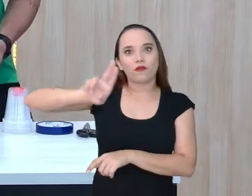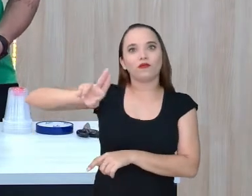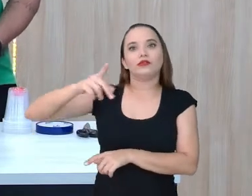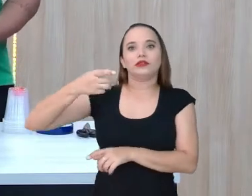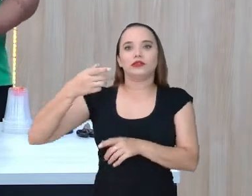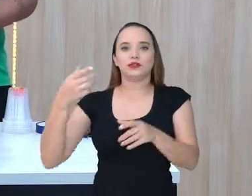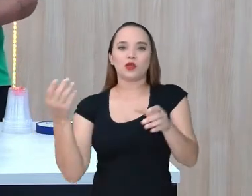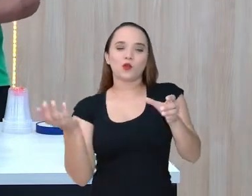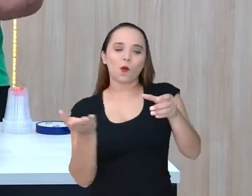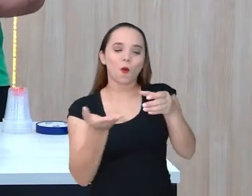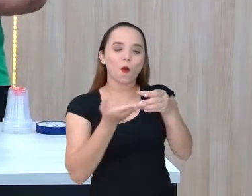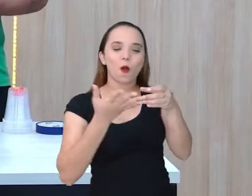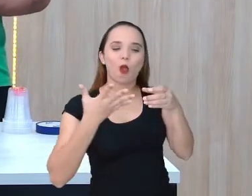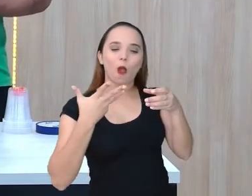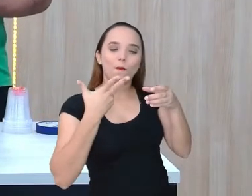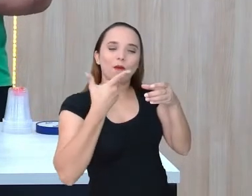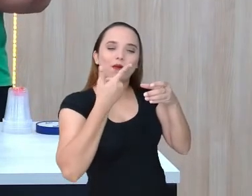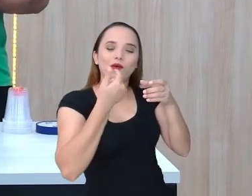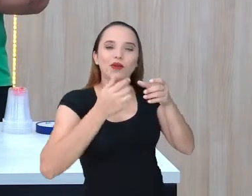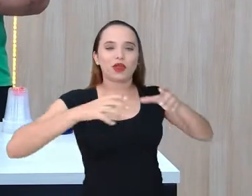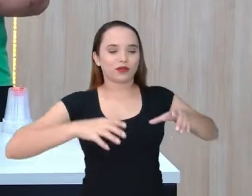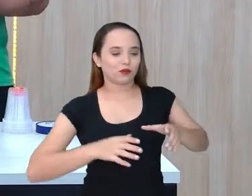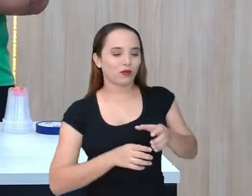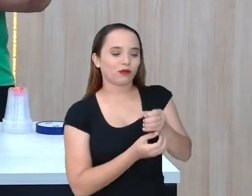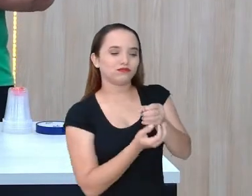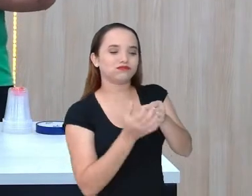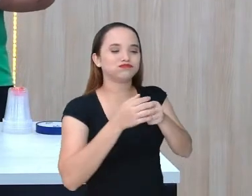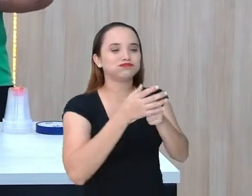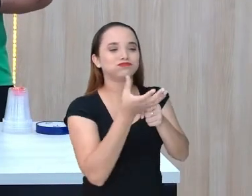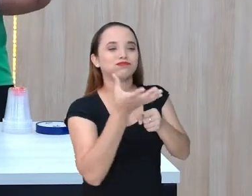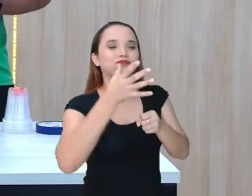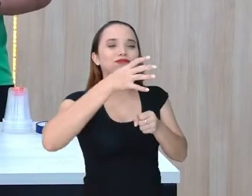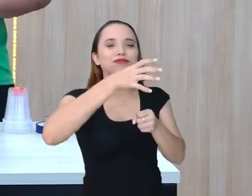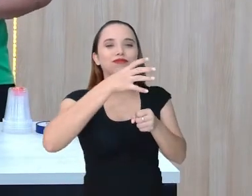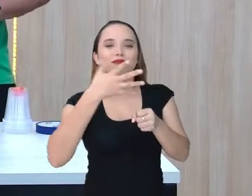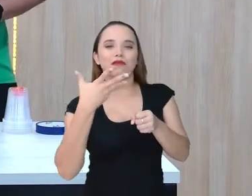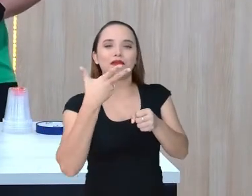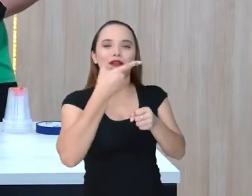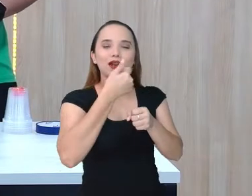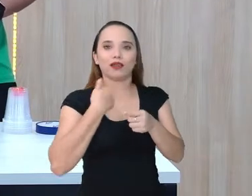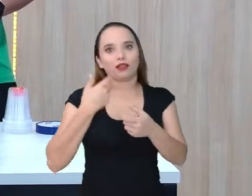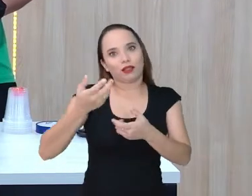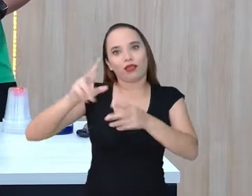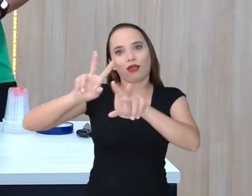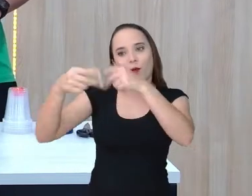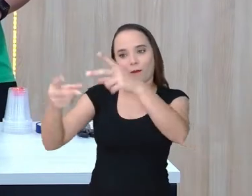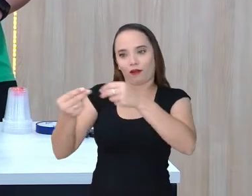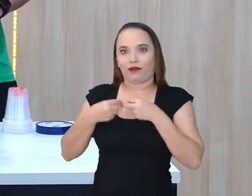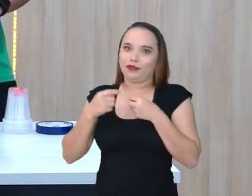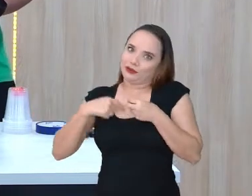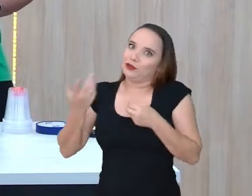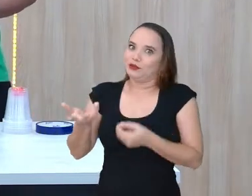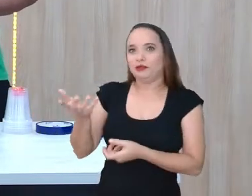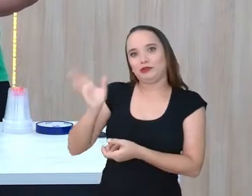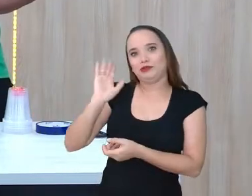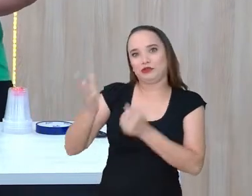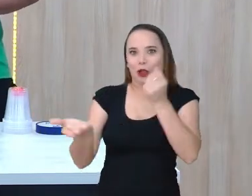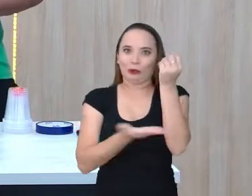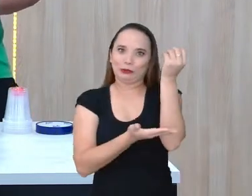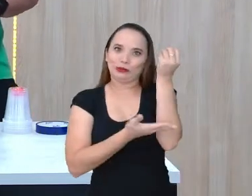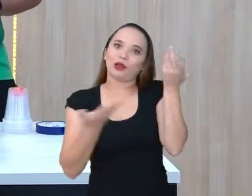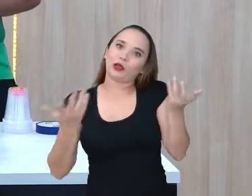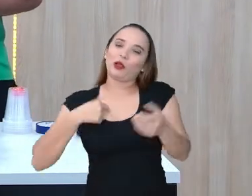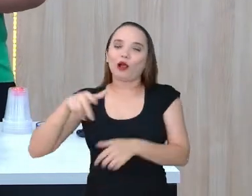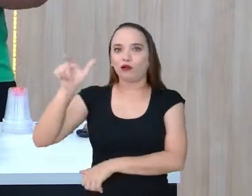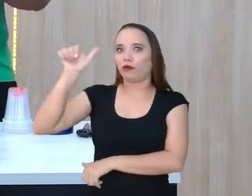pá. Será que não é? Será que foi um presente que a gente ganhou aqui na Emad? E aí eu estou usando a garrafinha de professor mesmo. Eu soubesse em trás da minha. É, para a gente tomar uma